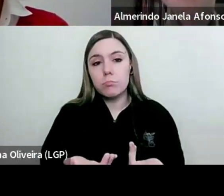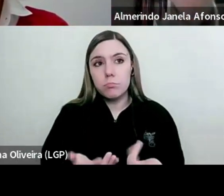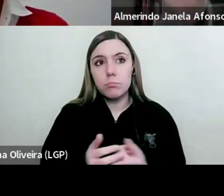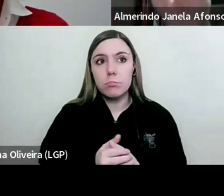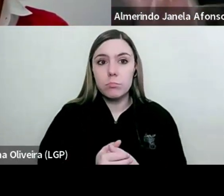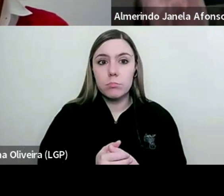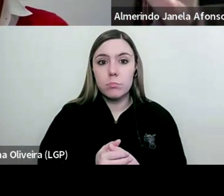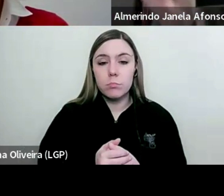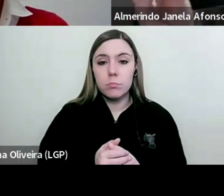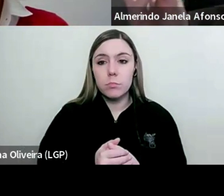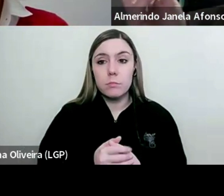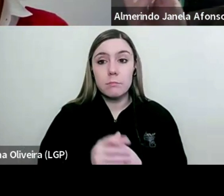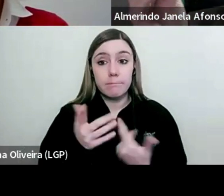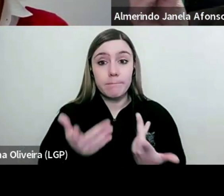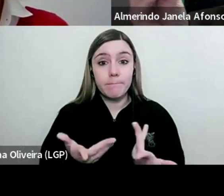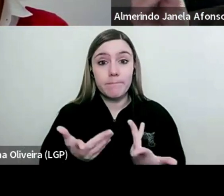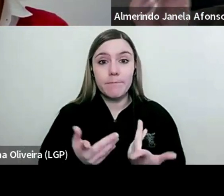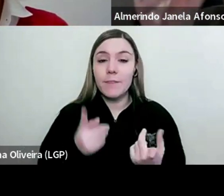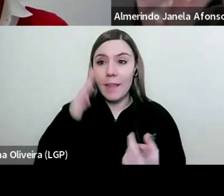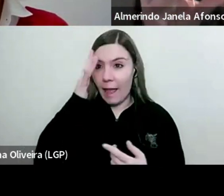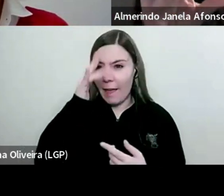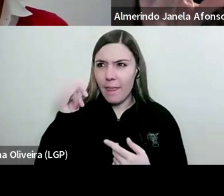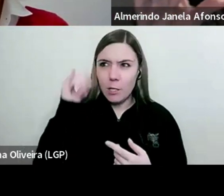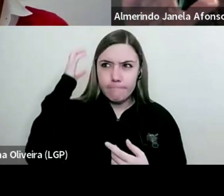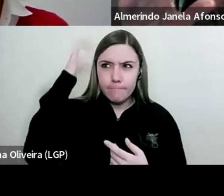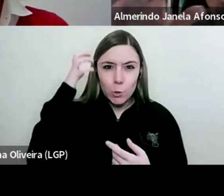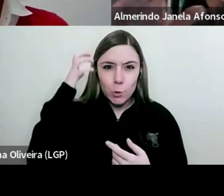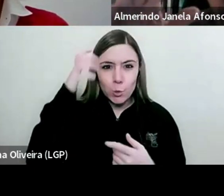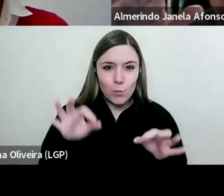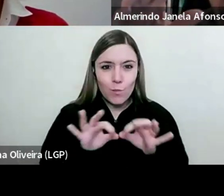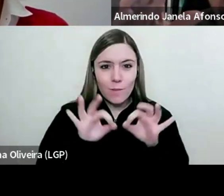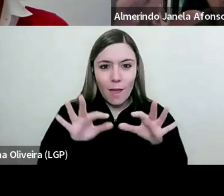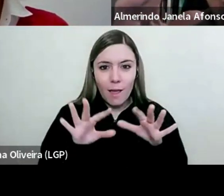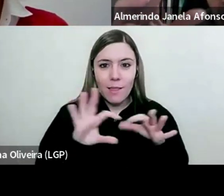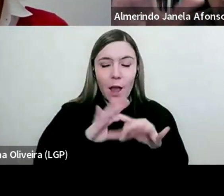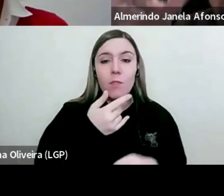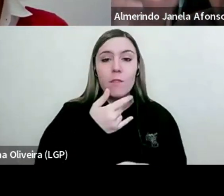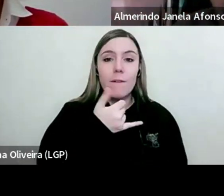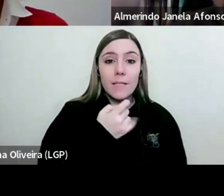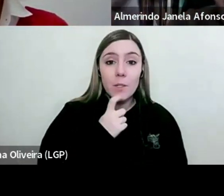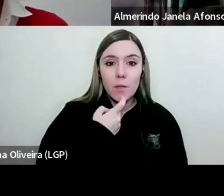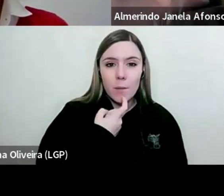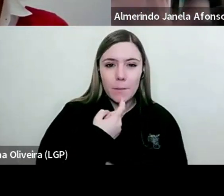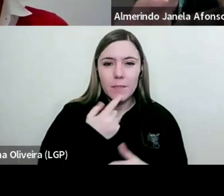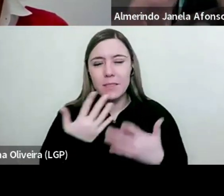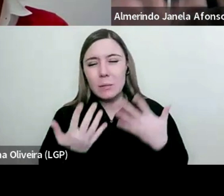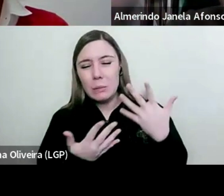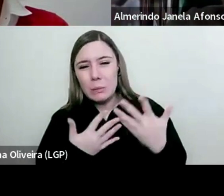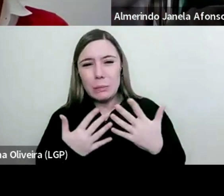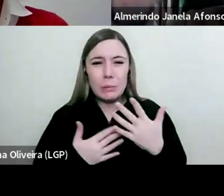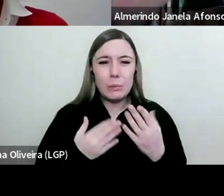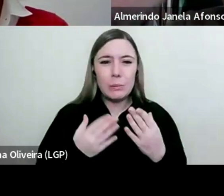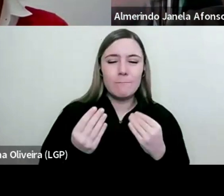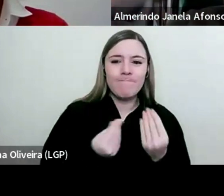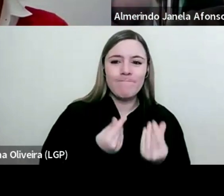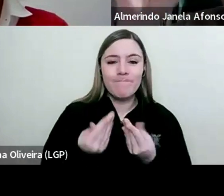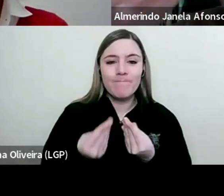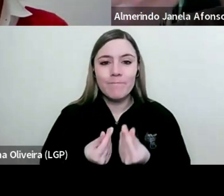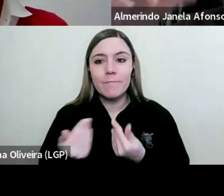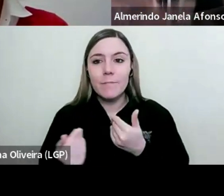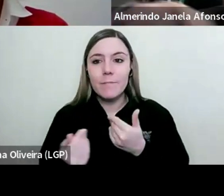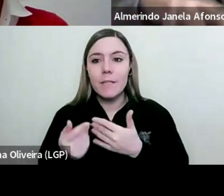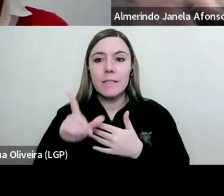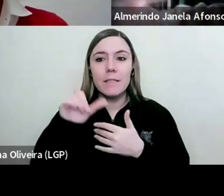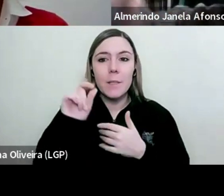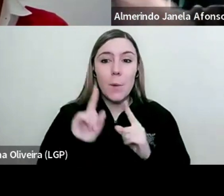tais energias utópicas do 25 de abril estavam em exaustão, havia já uma... os ventos neoliberais estavam